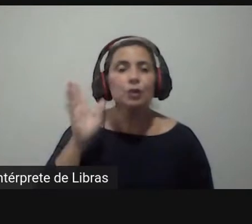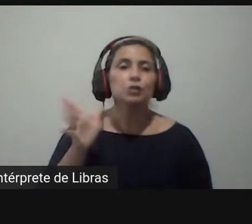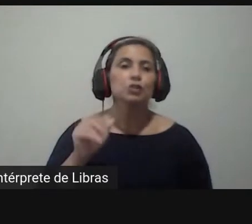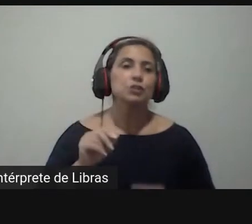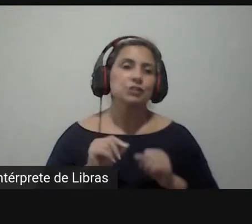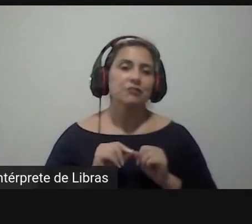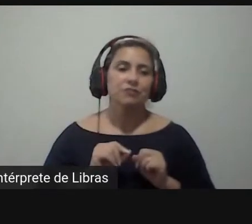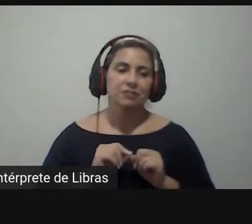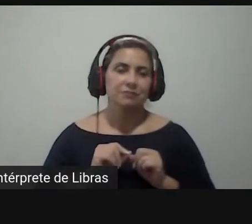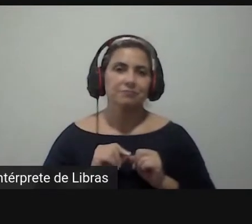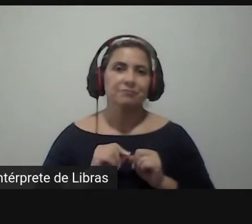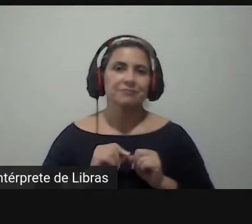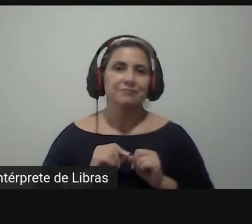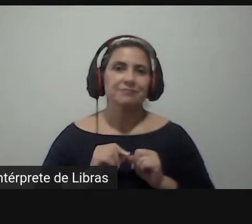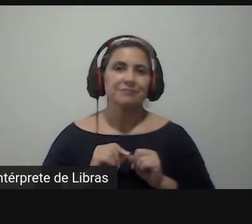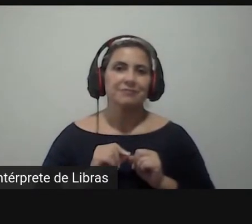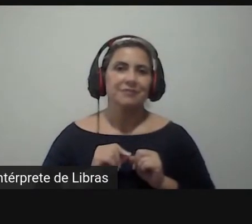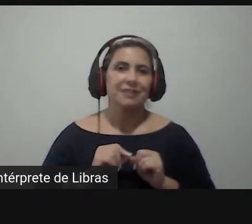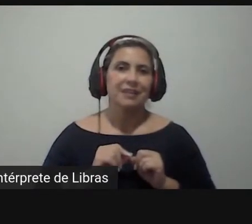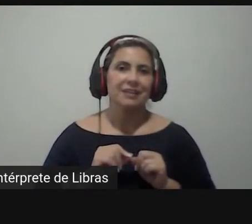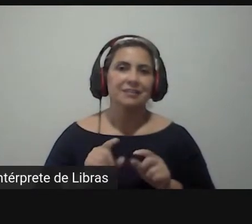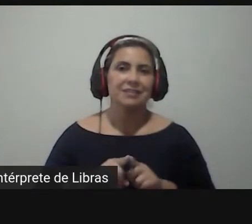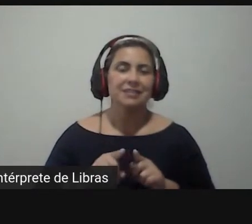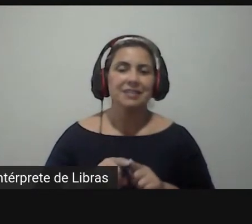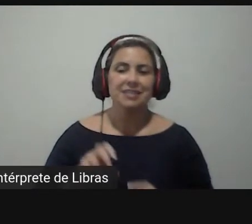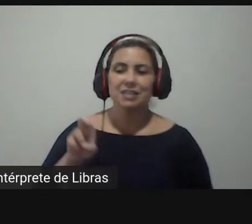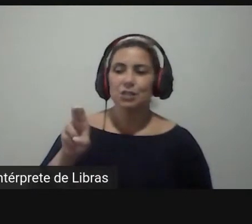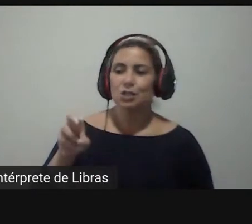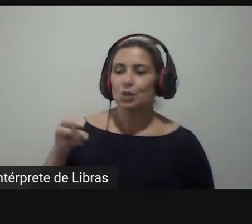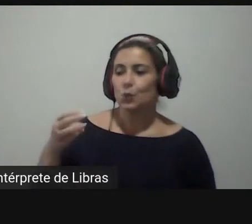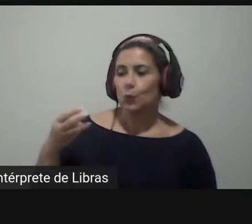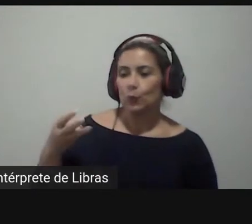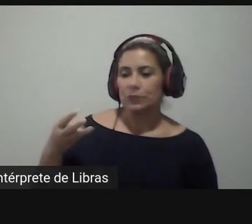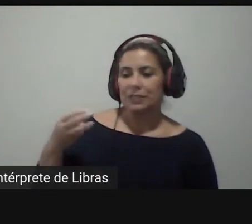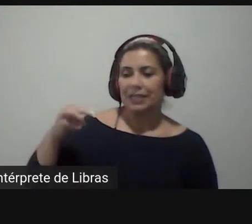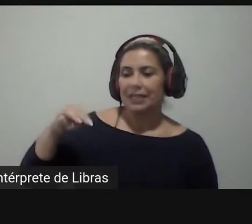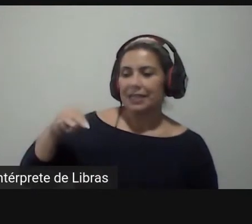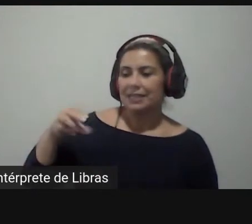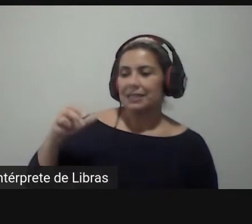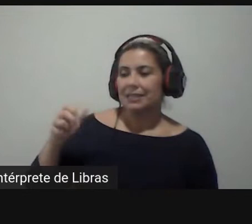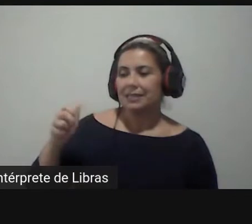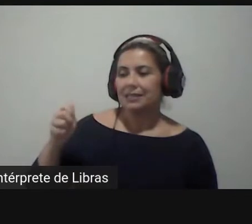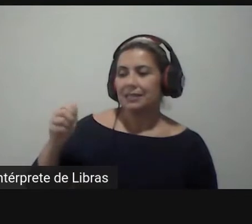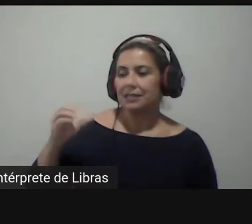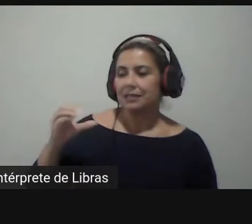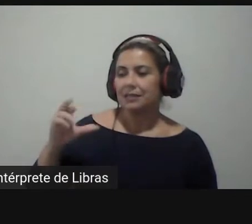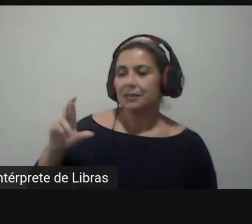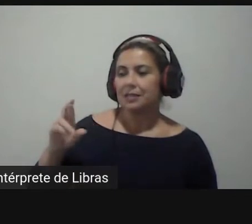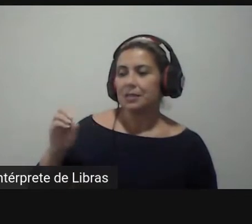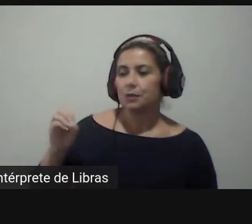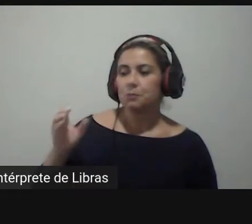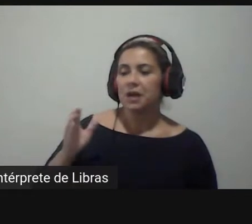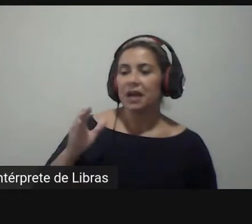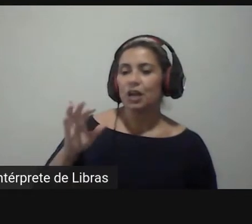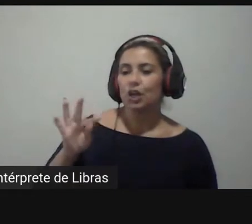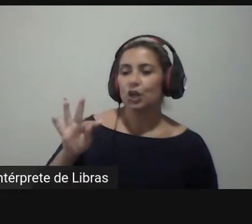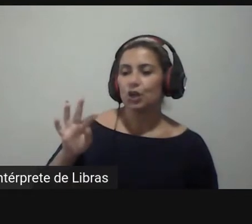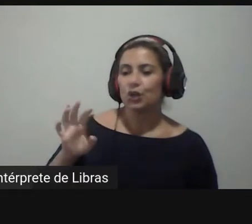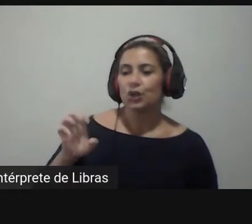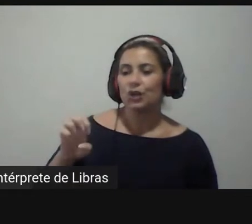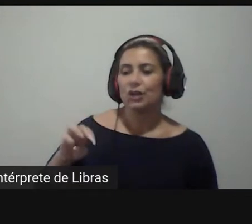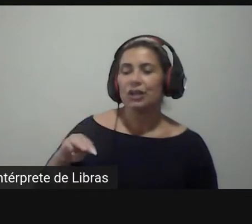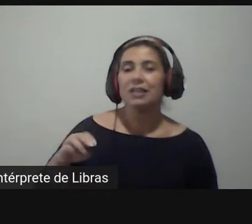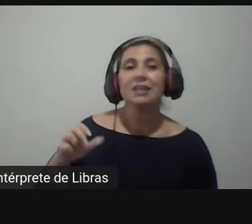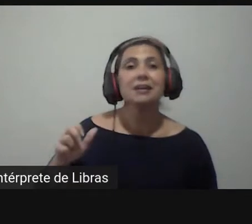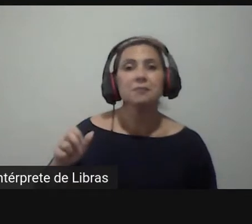isso também há 53 macro temas eu acho muito na verdade para um cidadão 53 mas é uma é uma